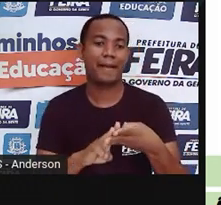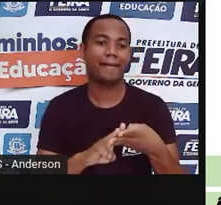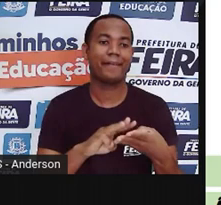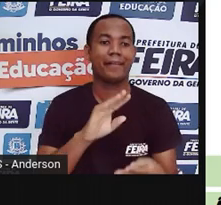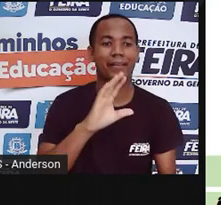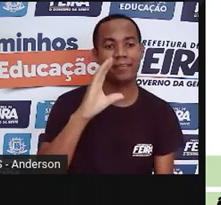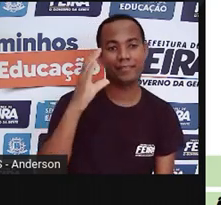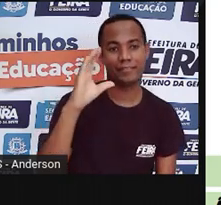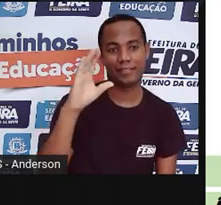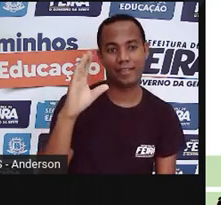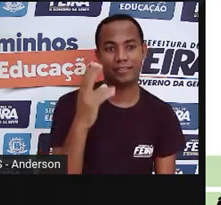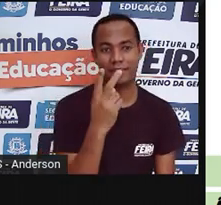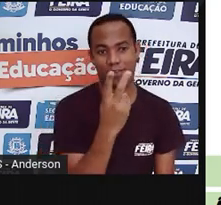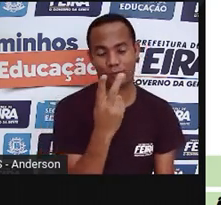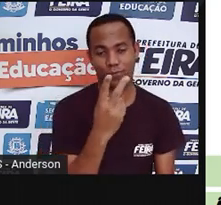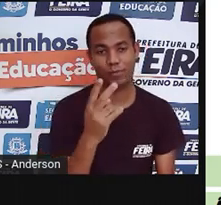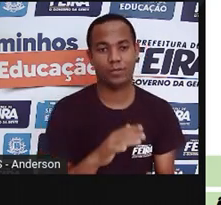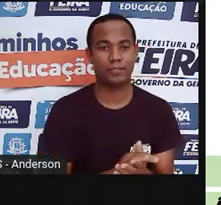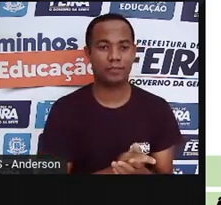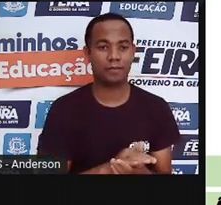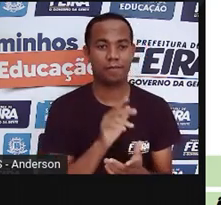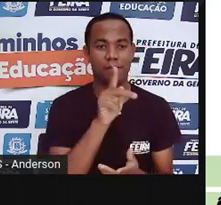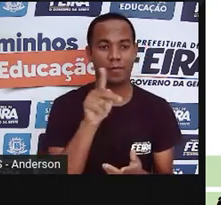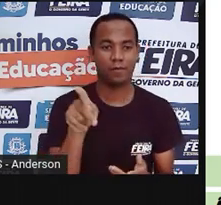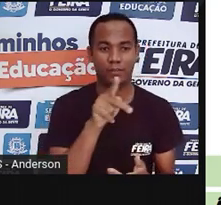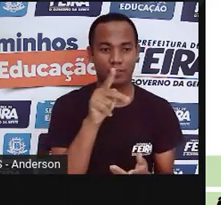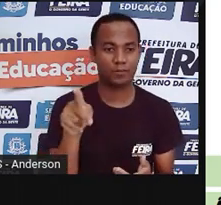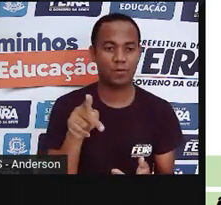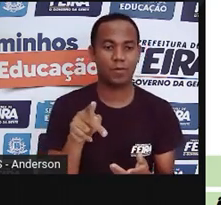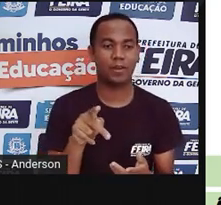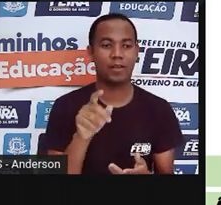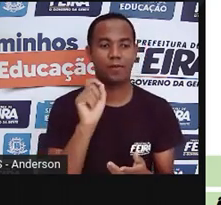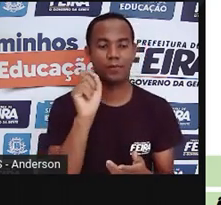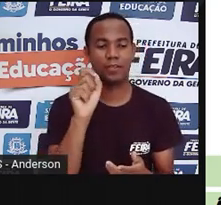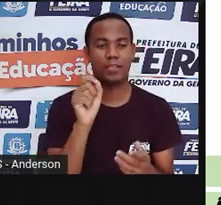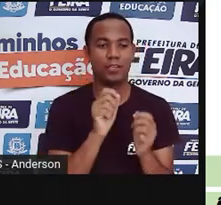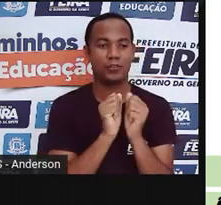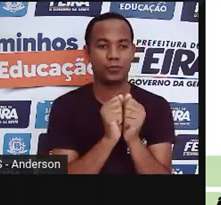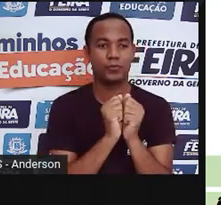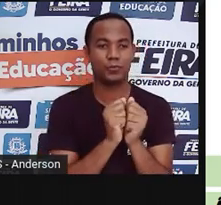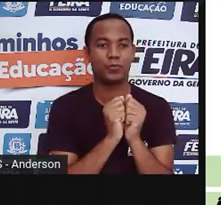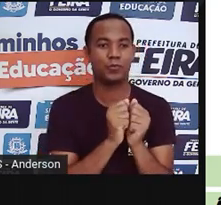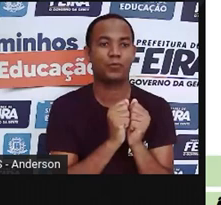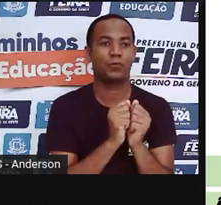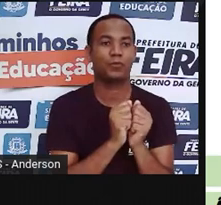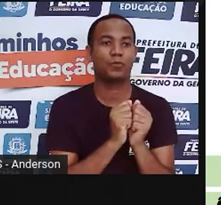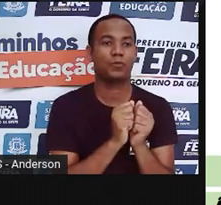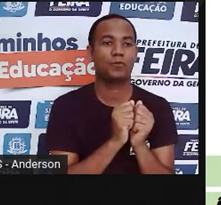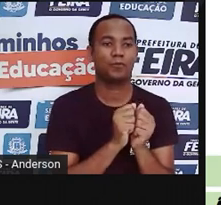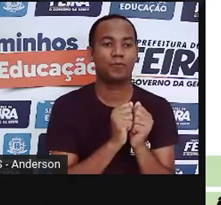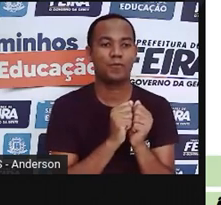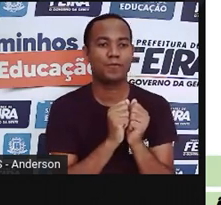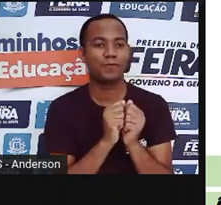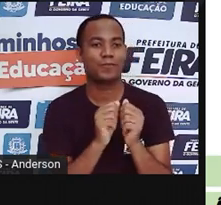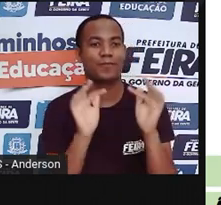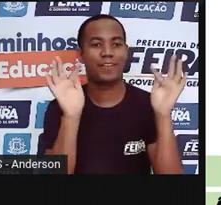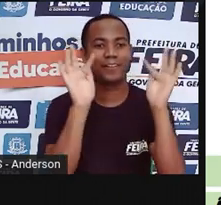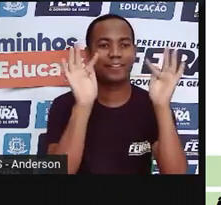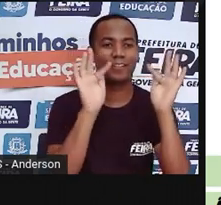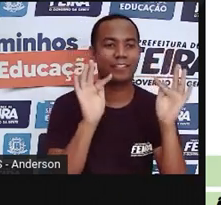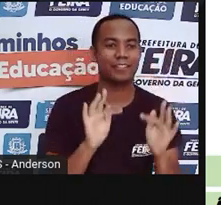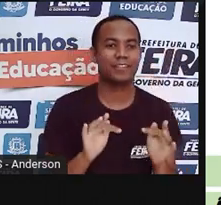natureza. Pró-Maria e Anderson aqui com vocês, juntinhos, né? Juntinhos,